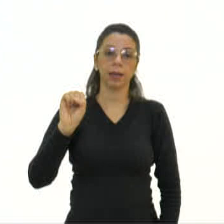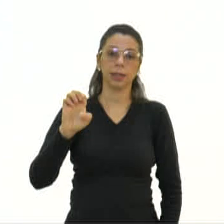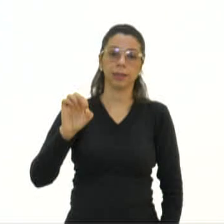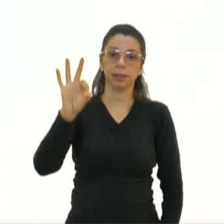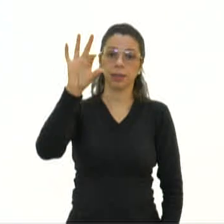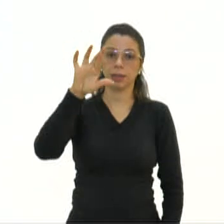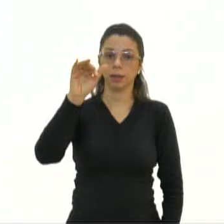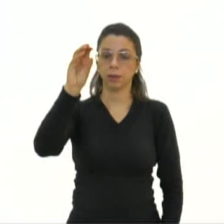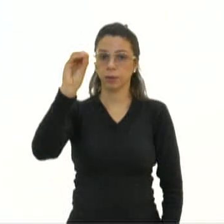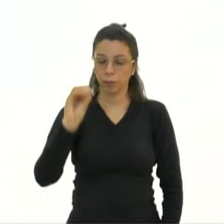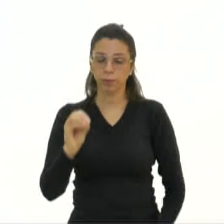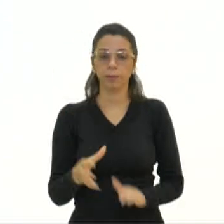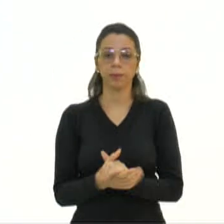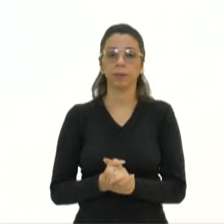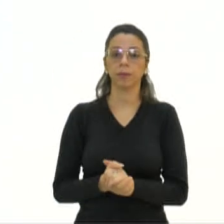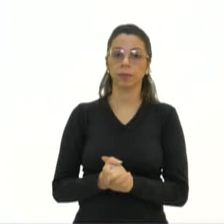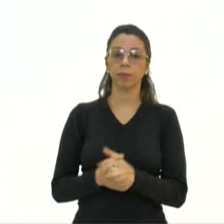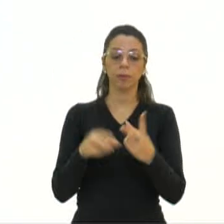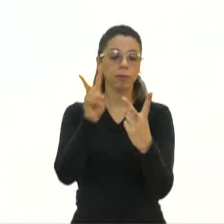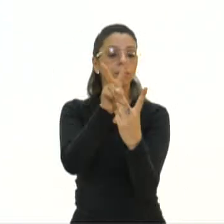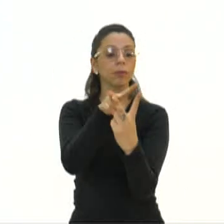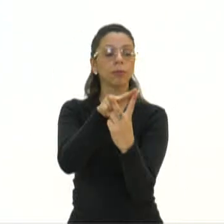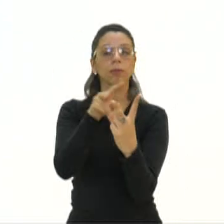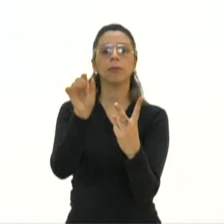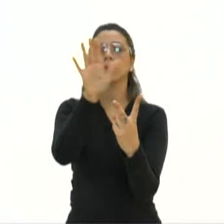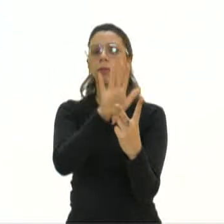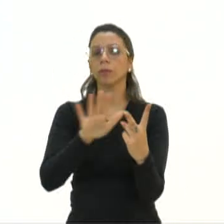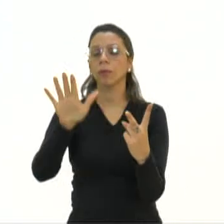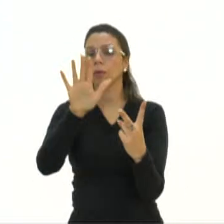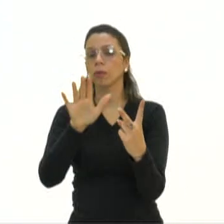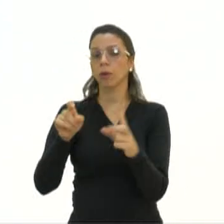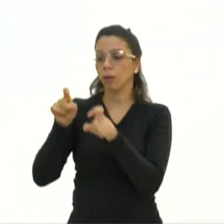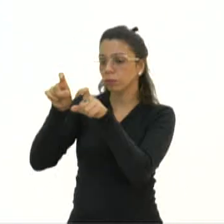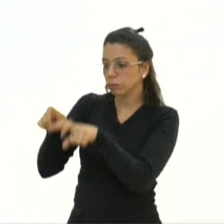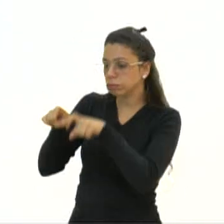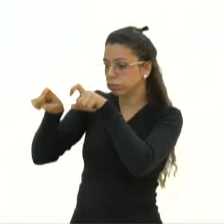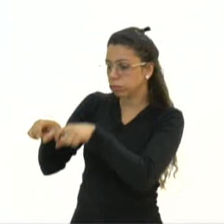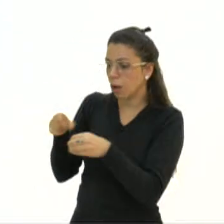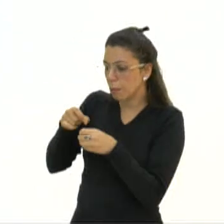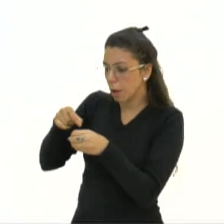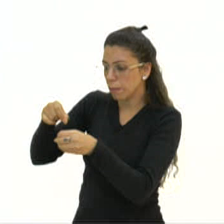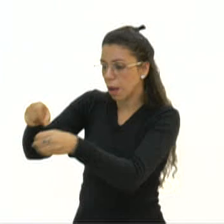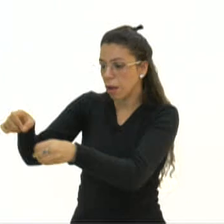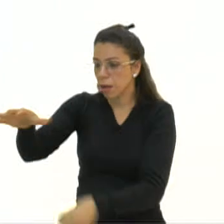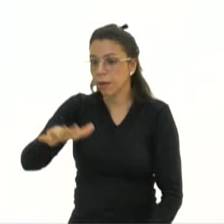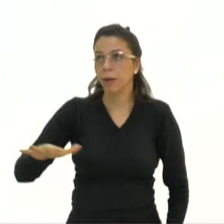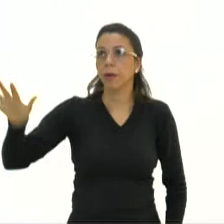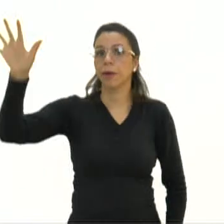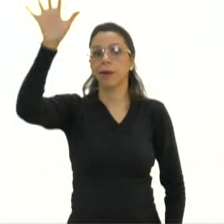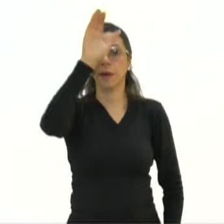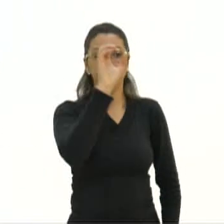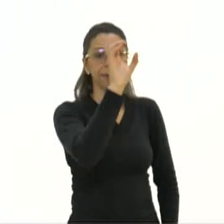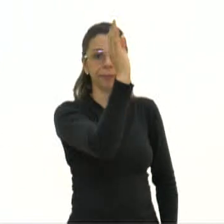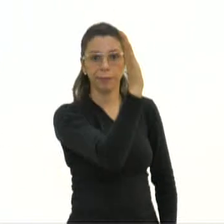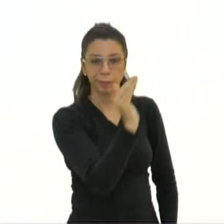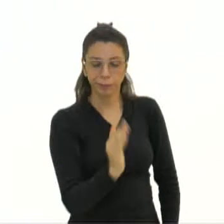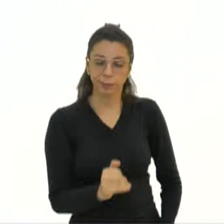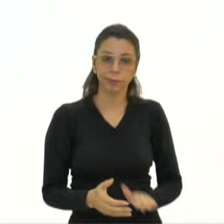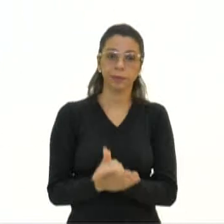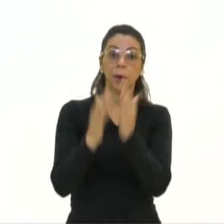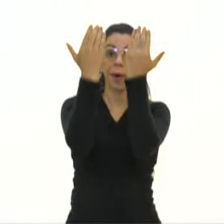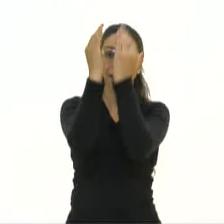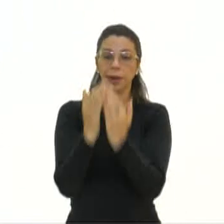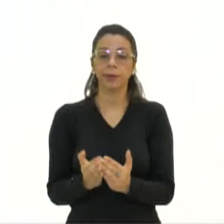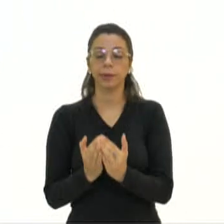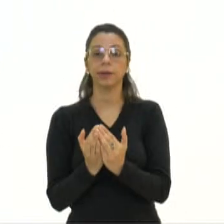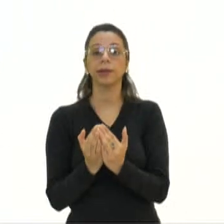vegetais são amplamente cultivados em todas as regiões do país. Sabendo disso, analise as alternativas e marque qual delas